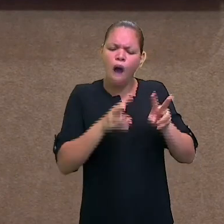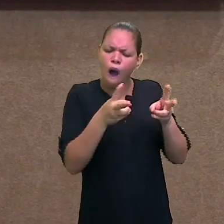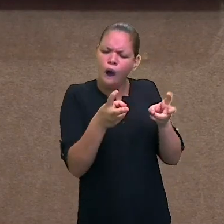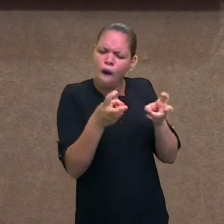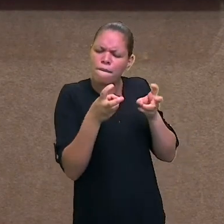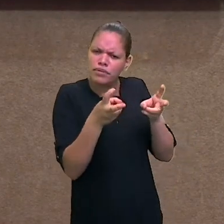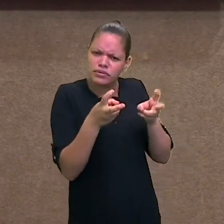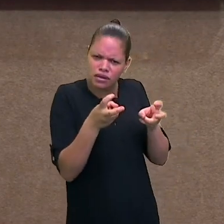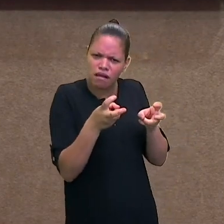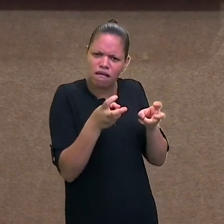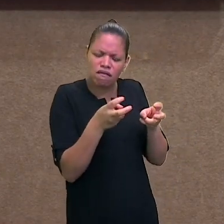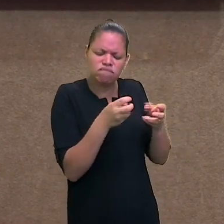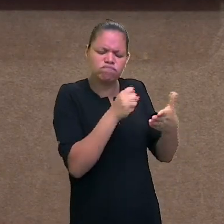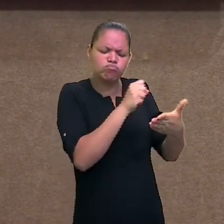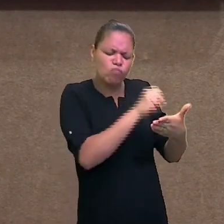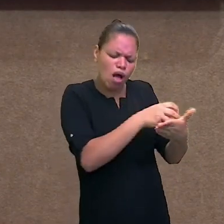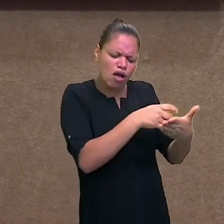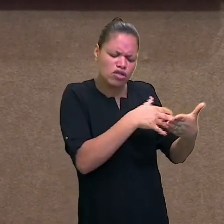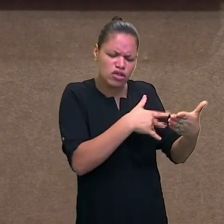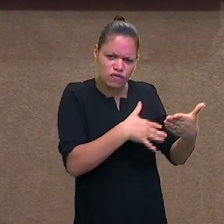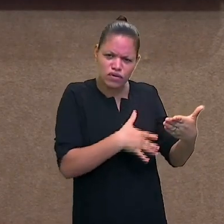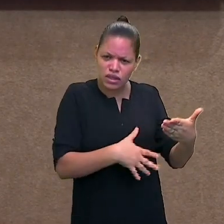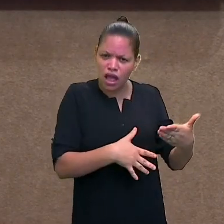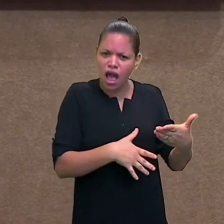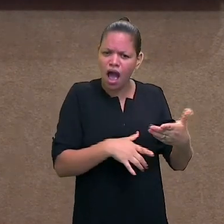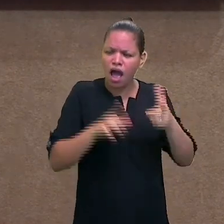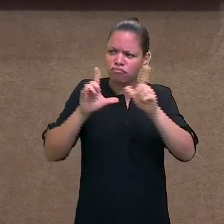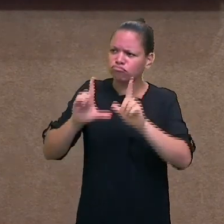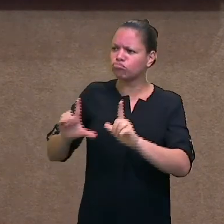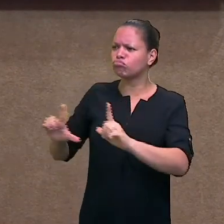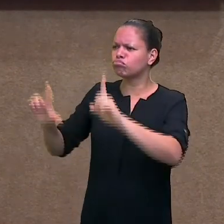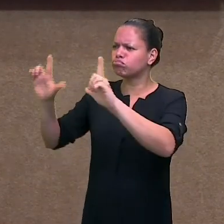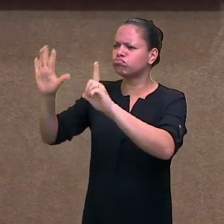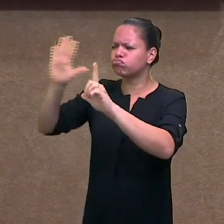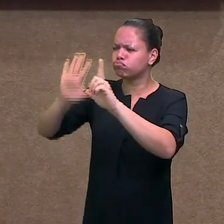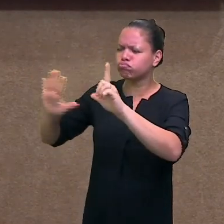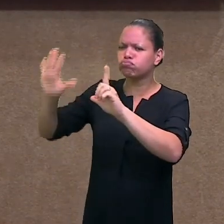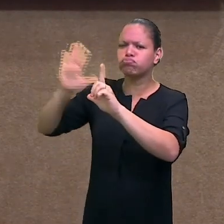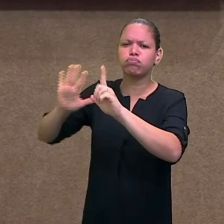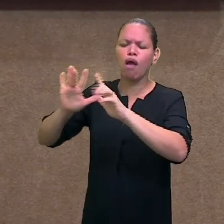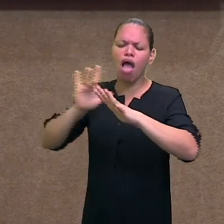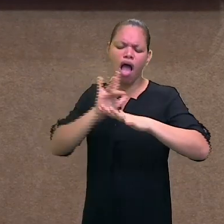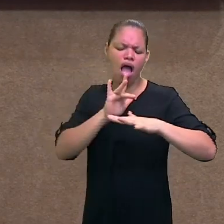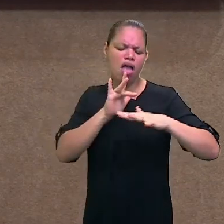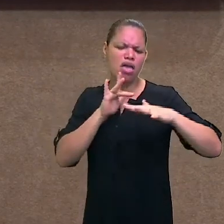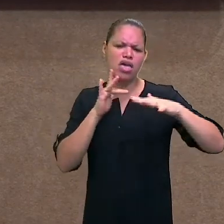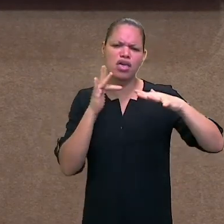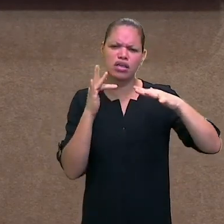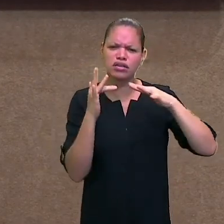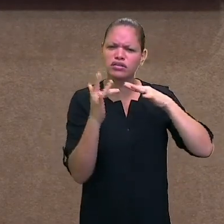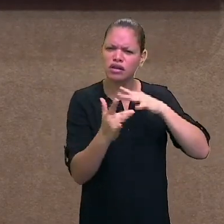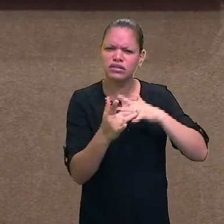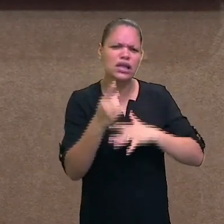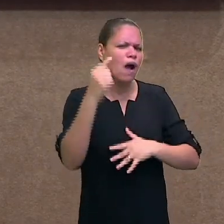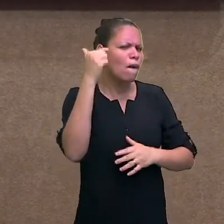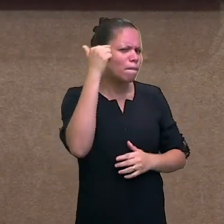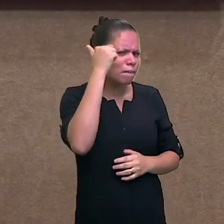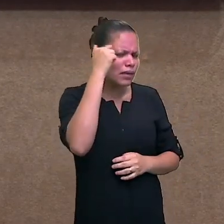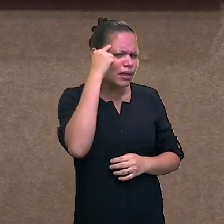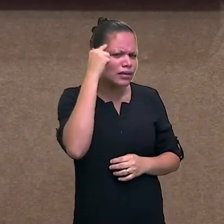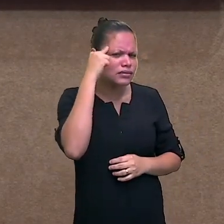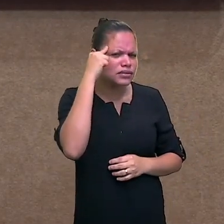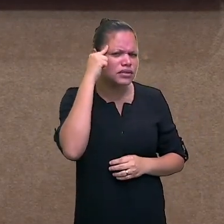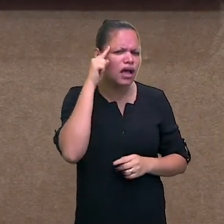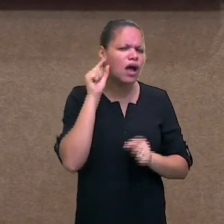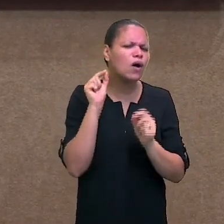da sua atividade, com os perfis. Tente colocar isso também na sua rede social. Pense como é que vai ser interessante você colocar algo